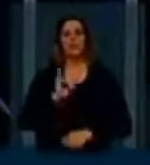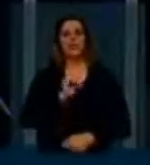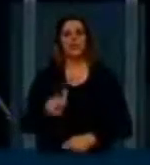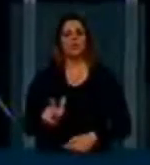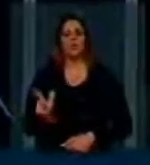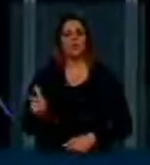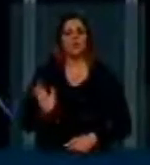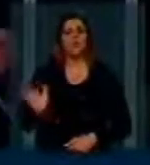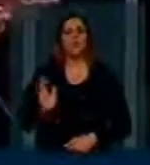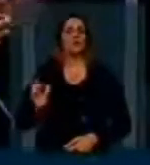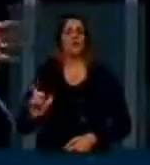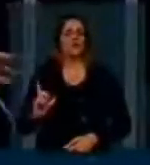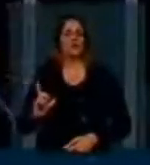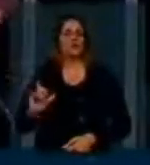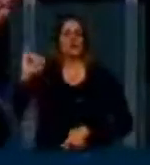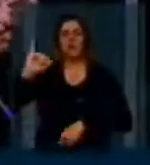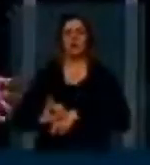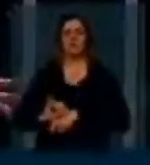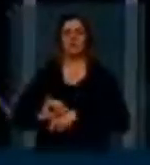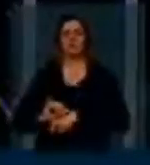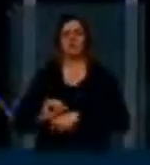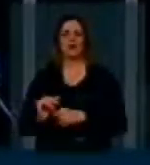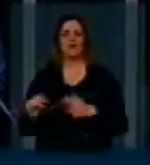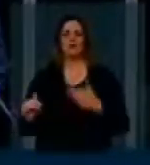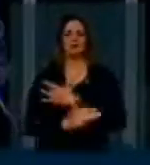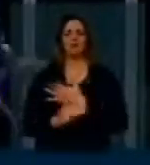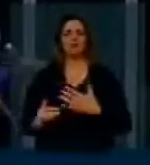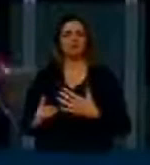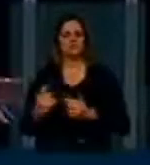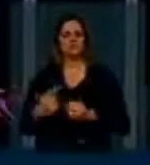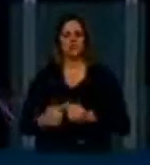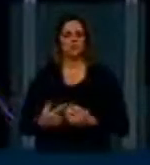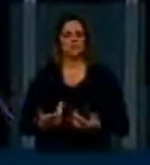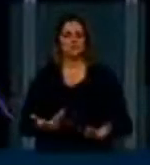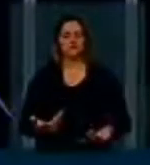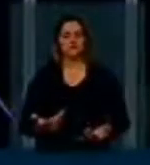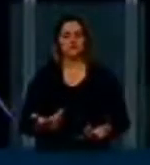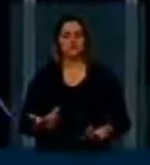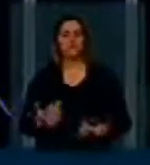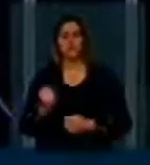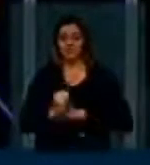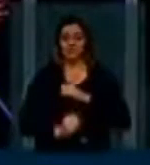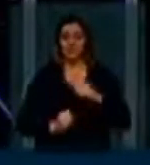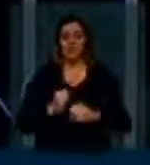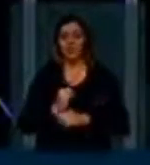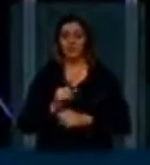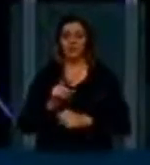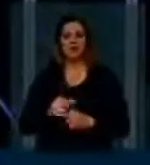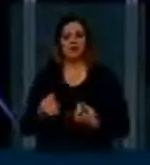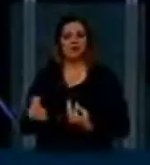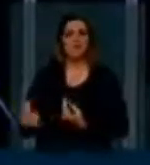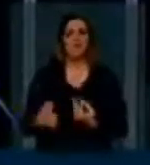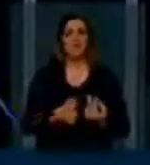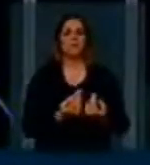poder aquisitivo no centro de uma grande cidade. A internet é um bem comum, como bem disse